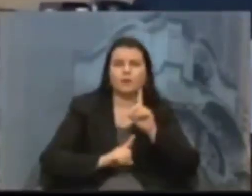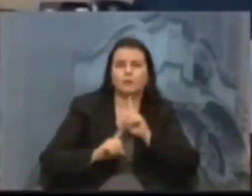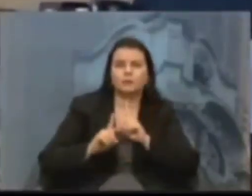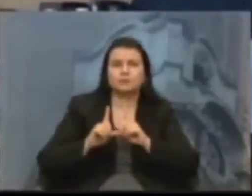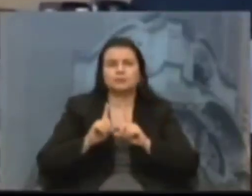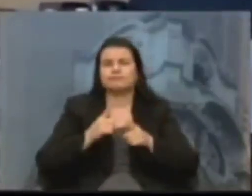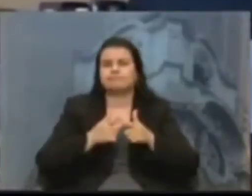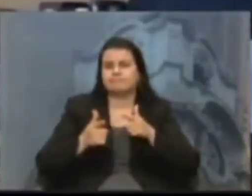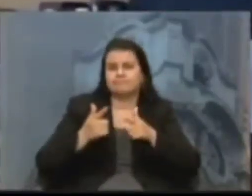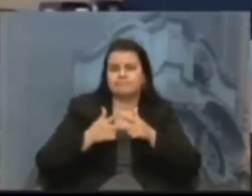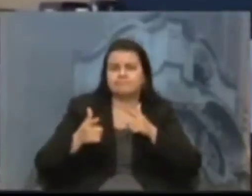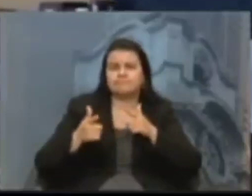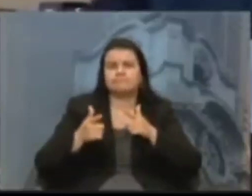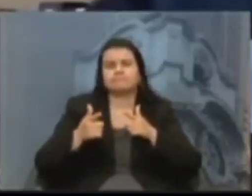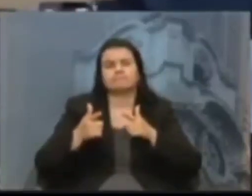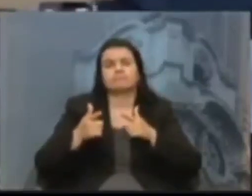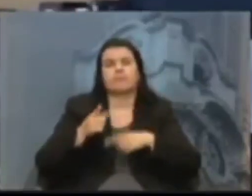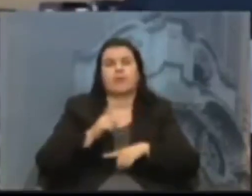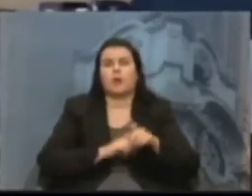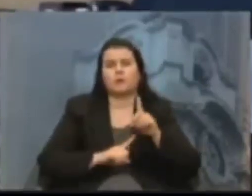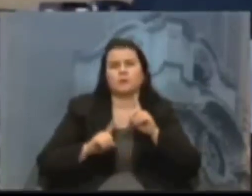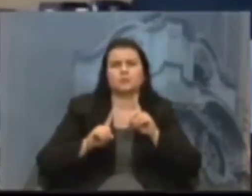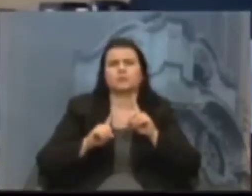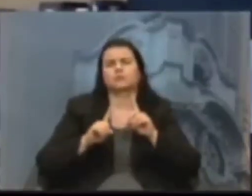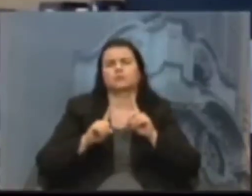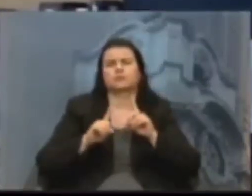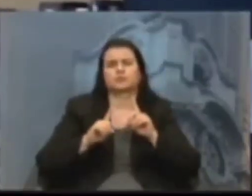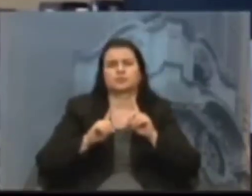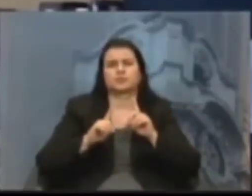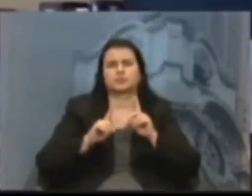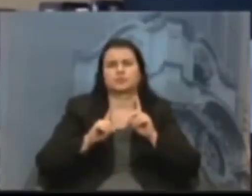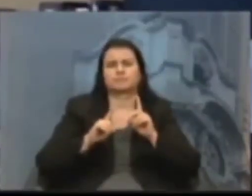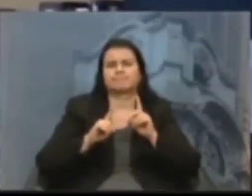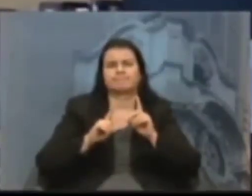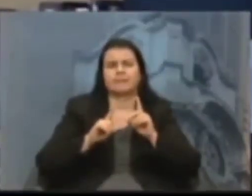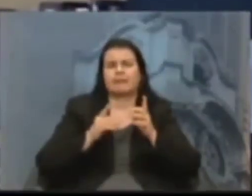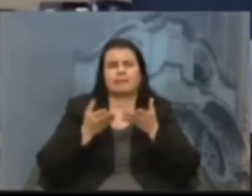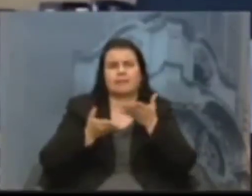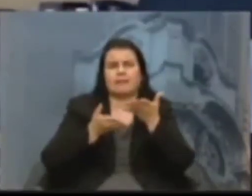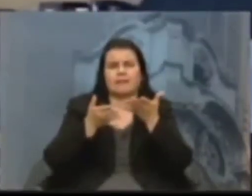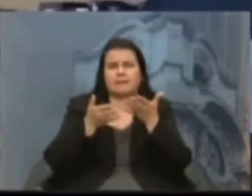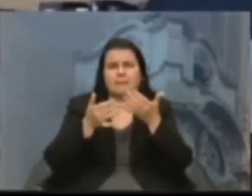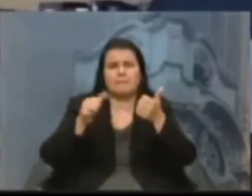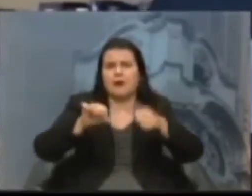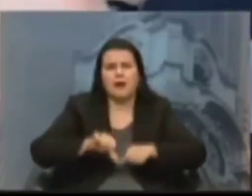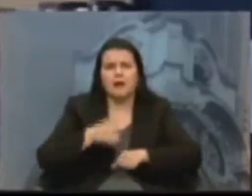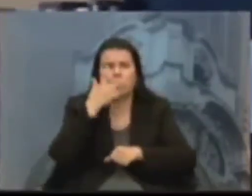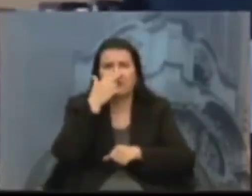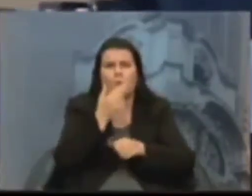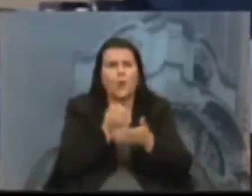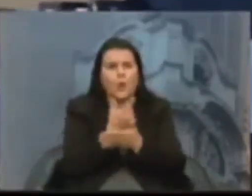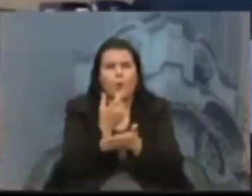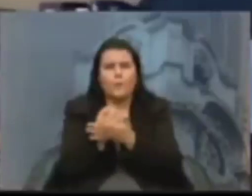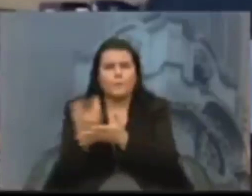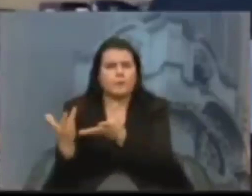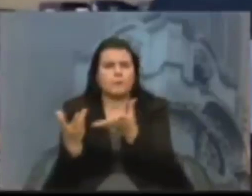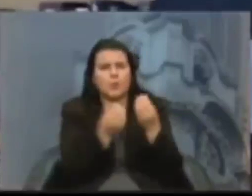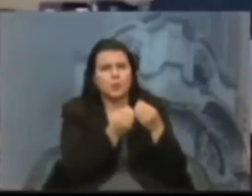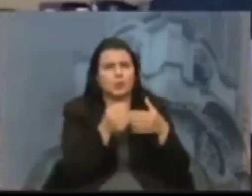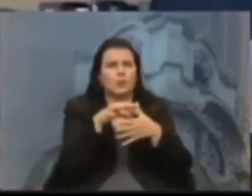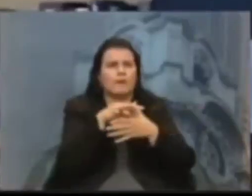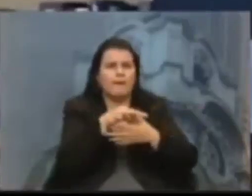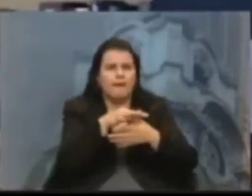à forma desenfreada que nós temos hoje do consumo de carne, da falta de cuidado com os